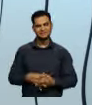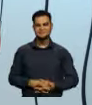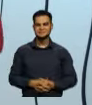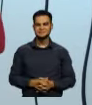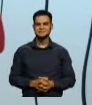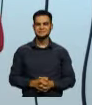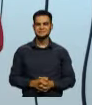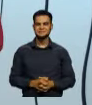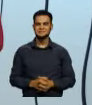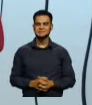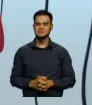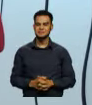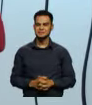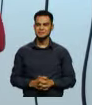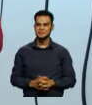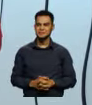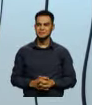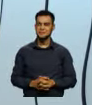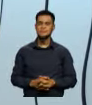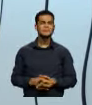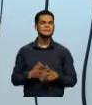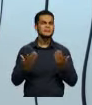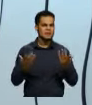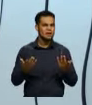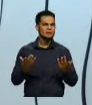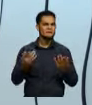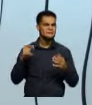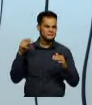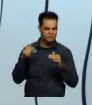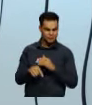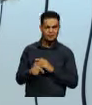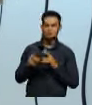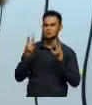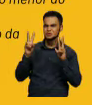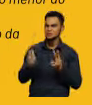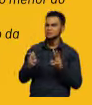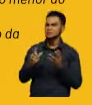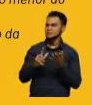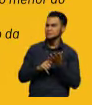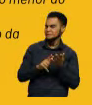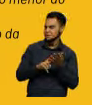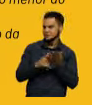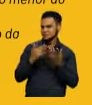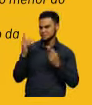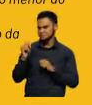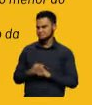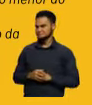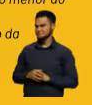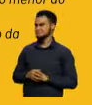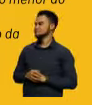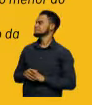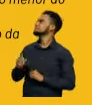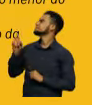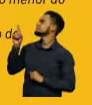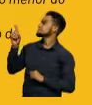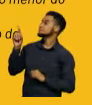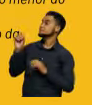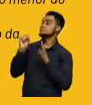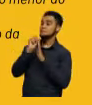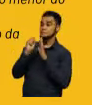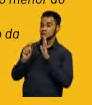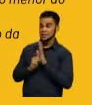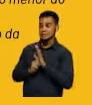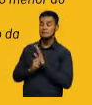Vamos aprofundar o nosso tema sobre panfleto e folheto? No século XII da nossa era,